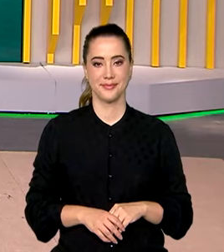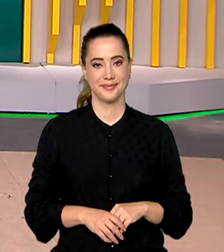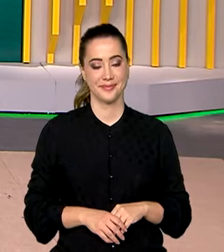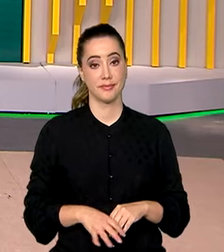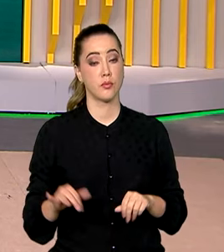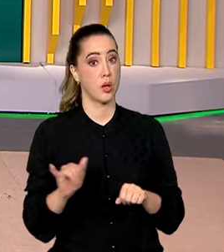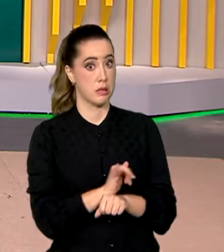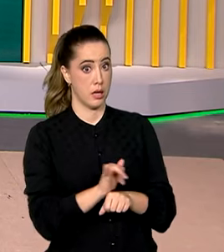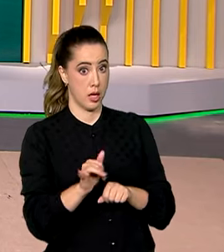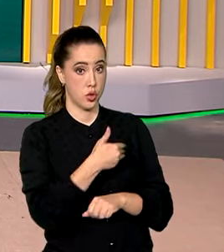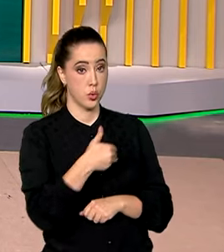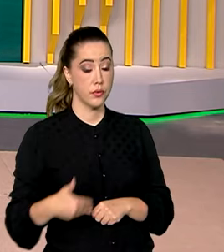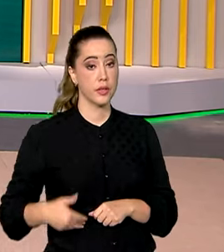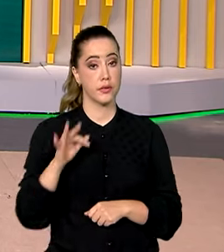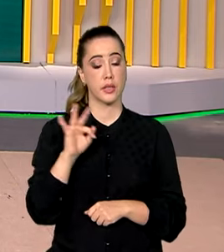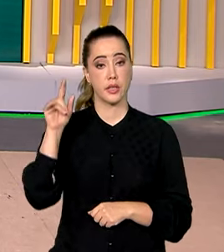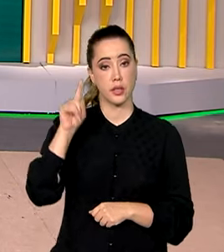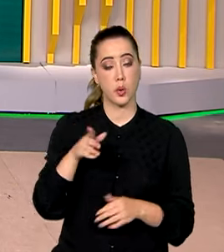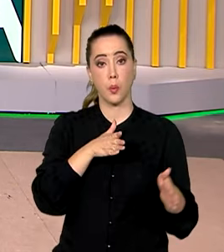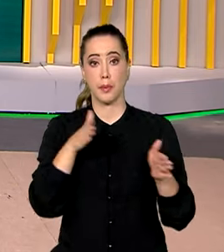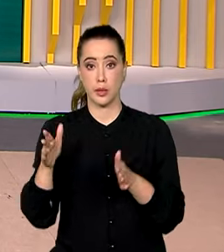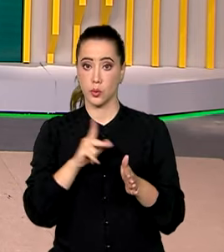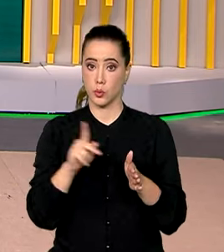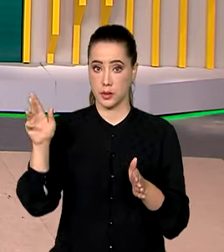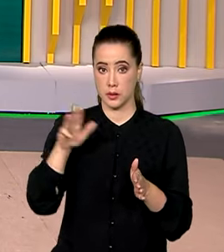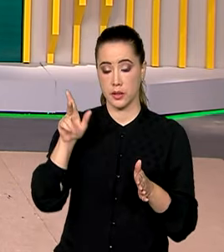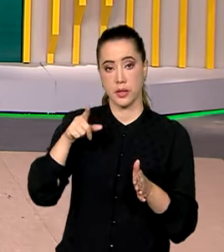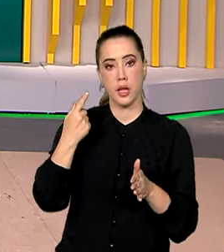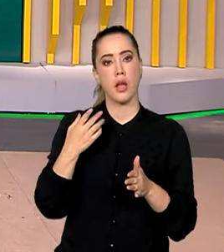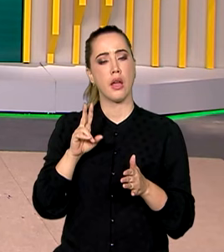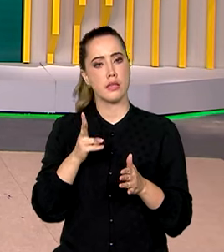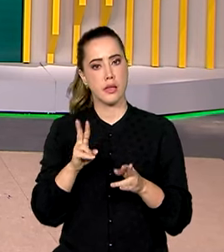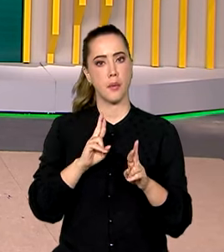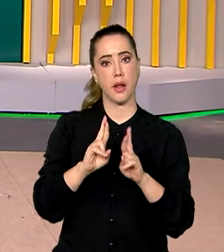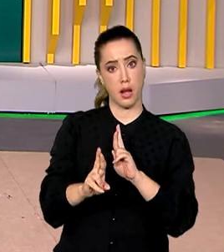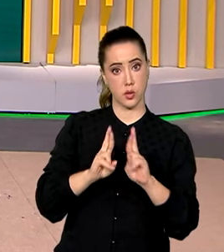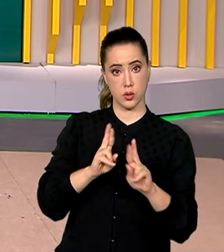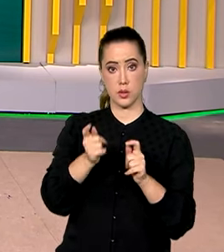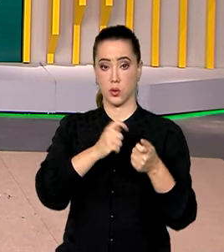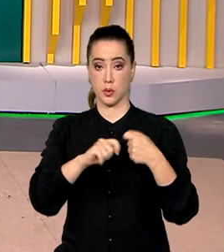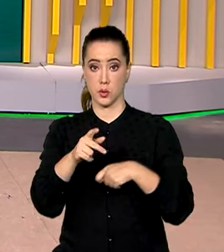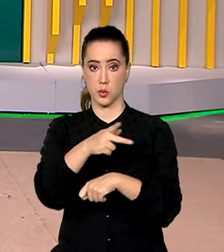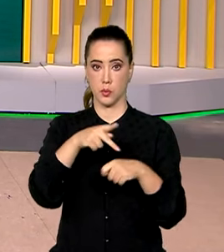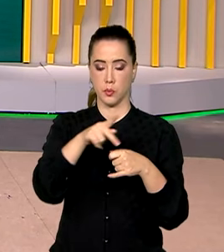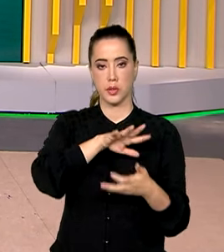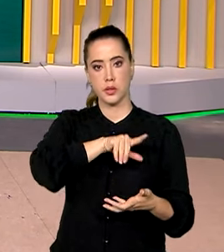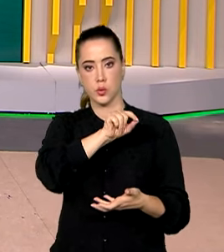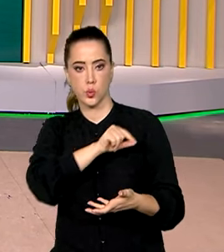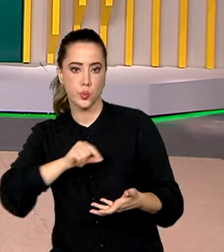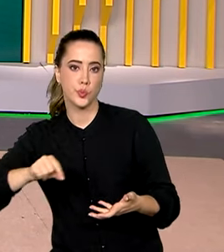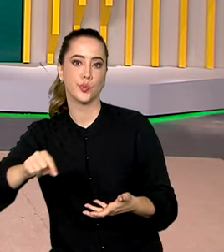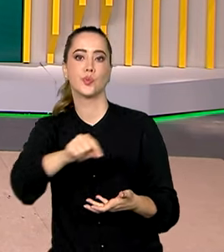E uma das estratégias do governo federal no mandato do presidente Lula é aprofundar as relações econômicas com